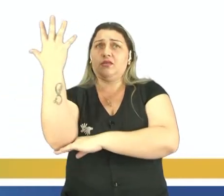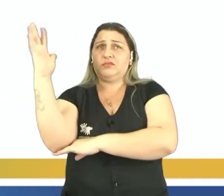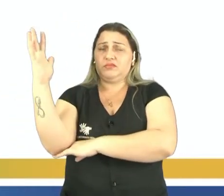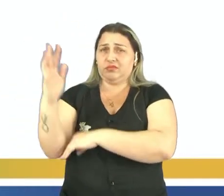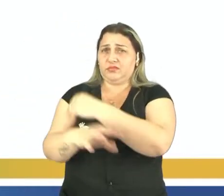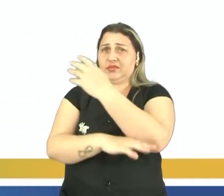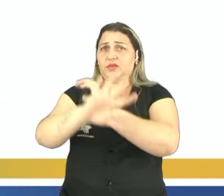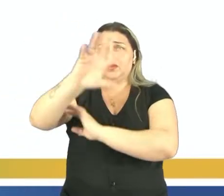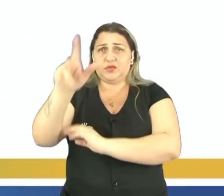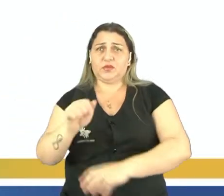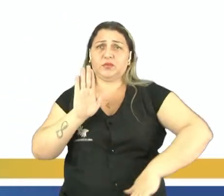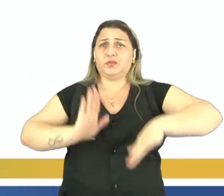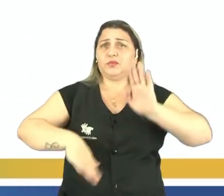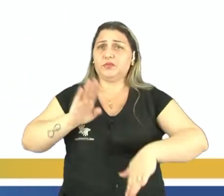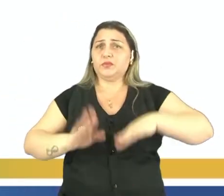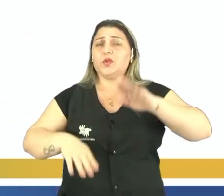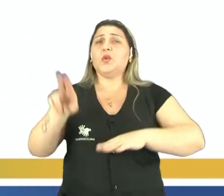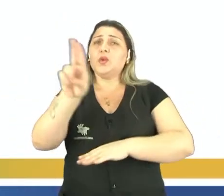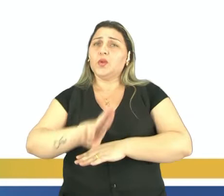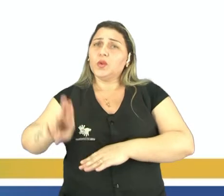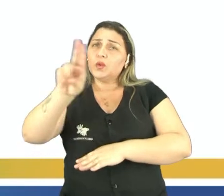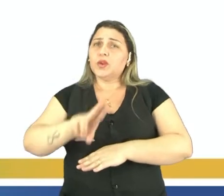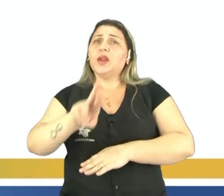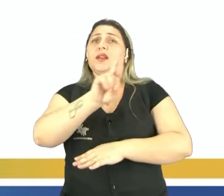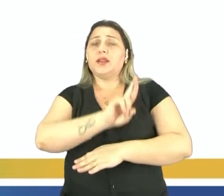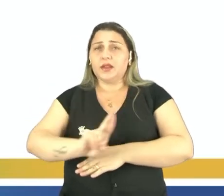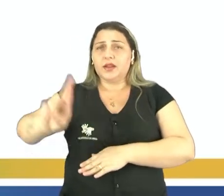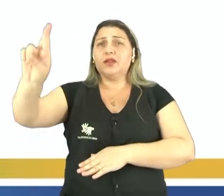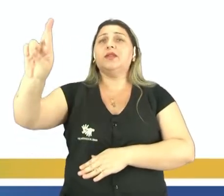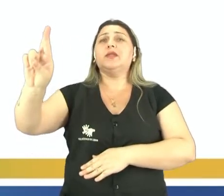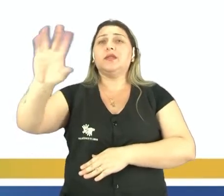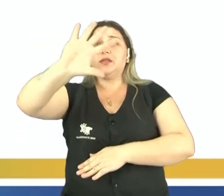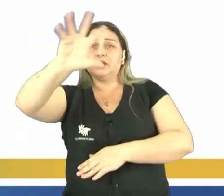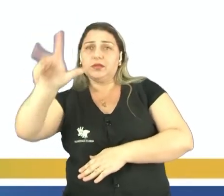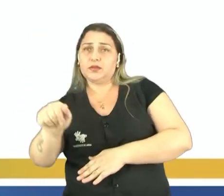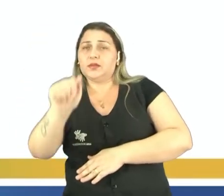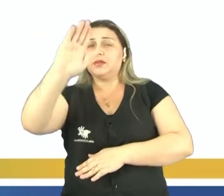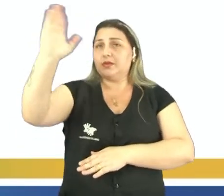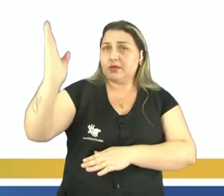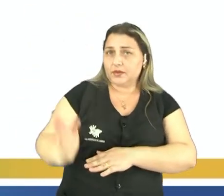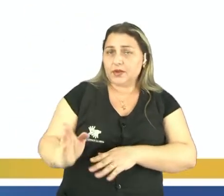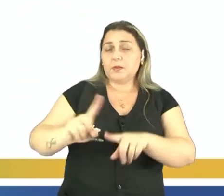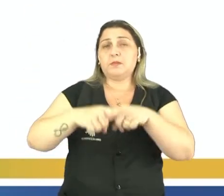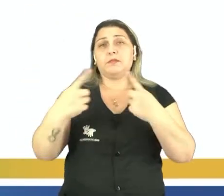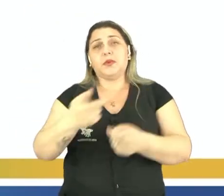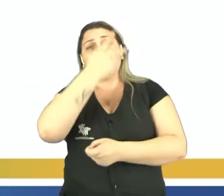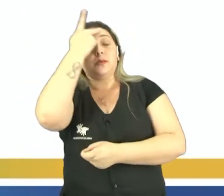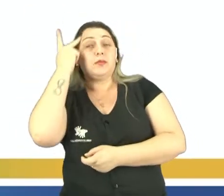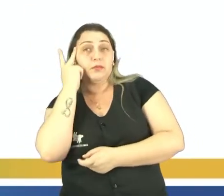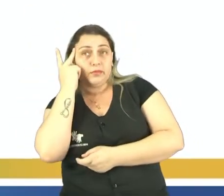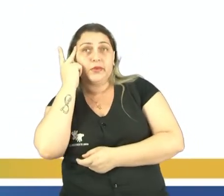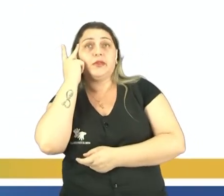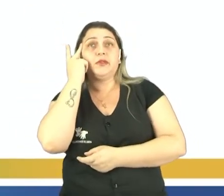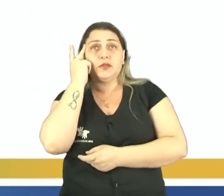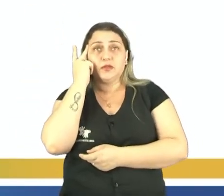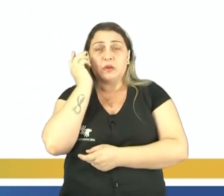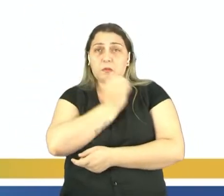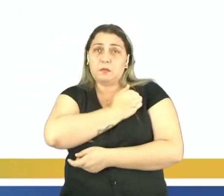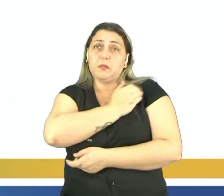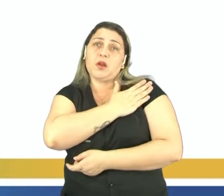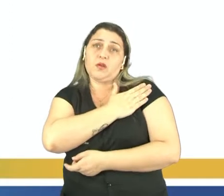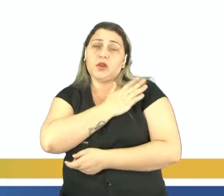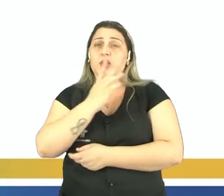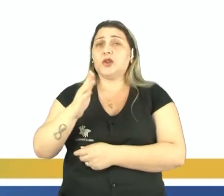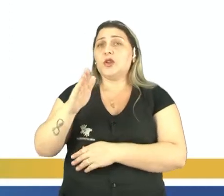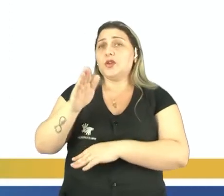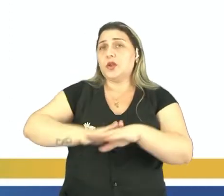também é um instrumento musical utilizado em cerimônias de religiões afro-brasileiras. Mas as pessoas, de forma pejorativa, porque é conceituosa, né?